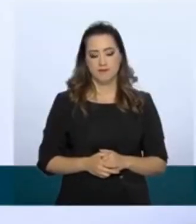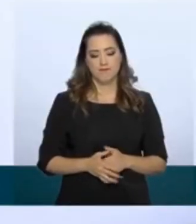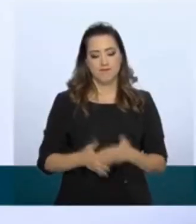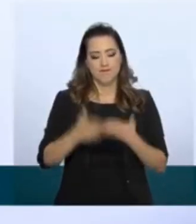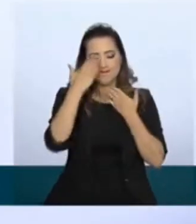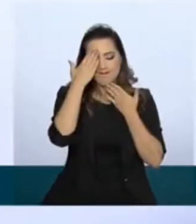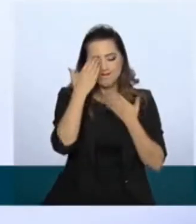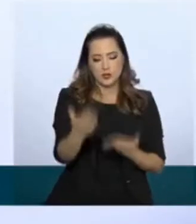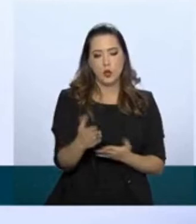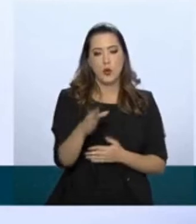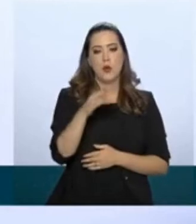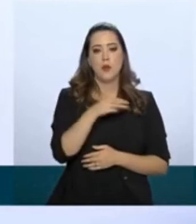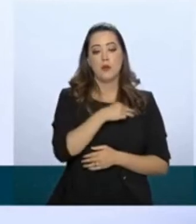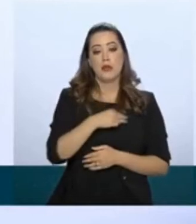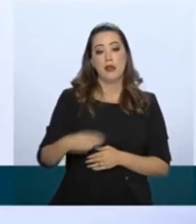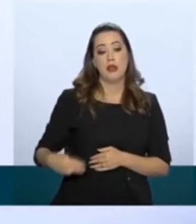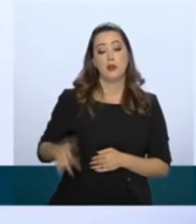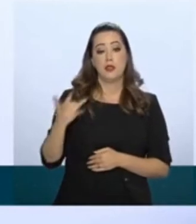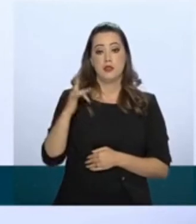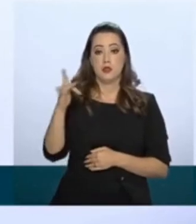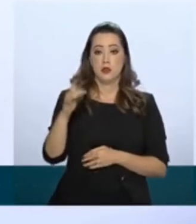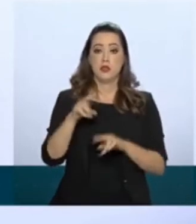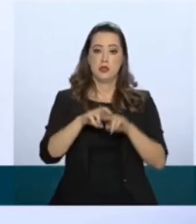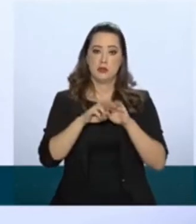Obrigado, Onyx, pelo decreto.